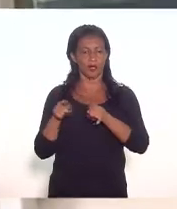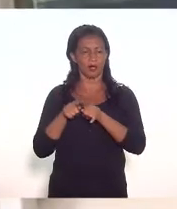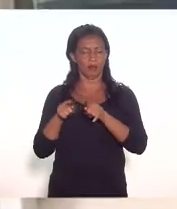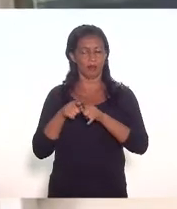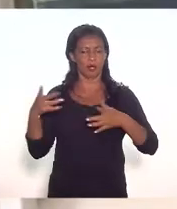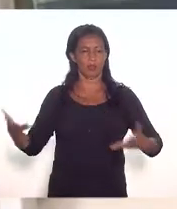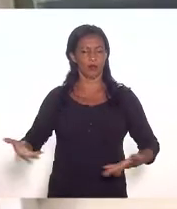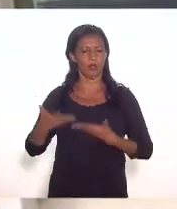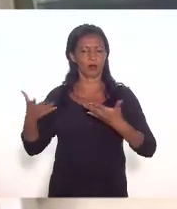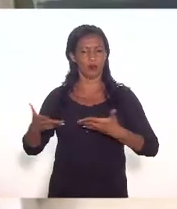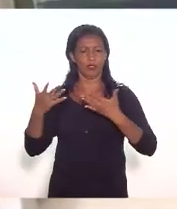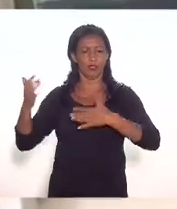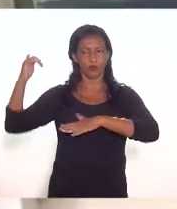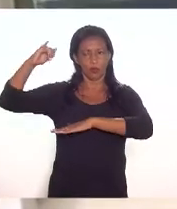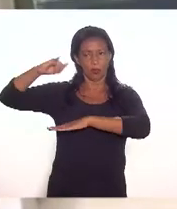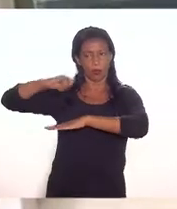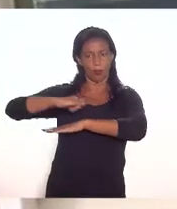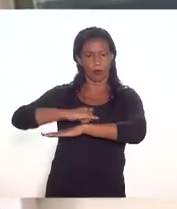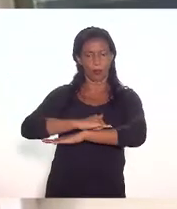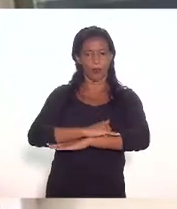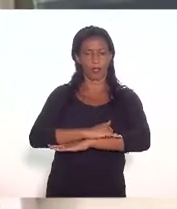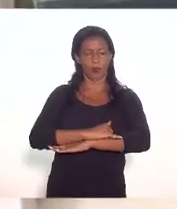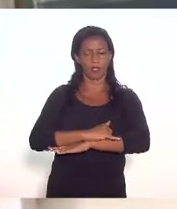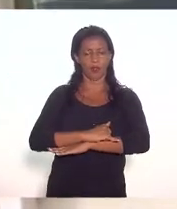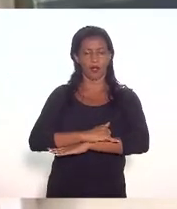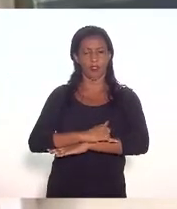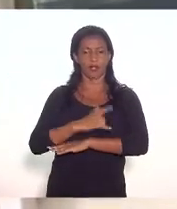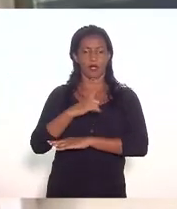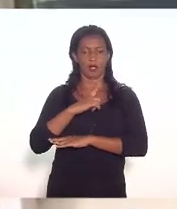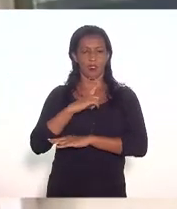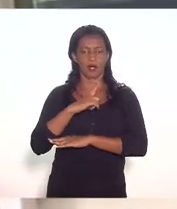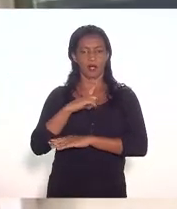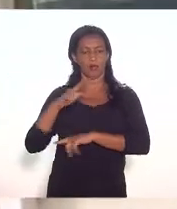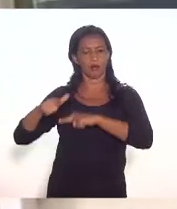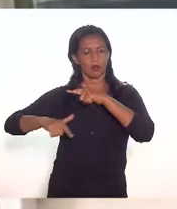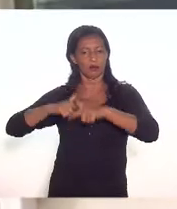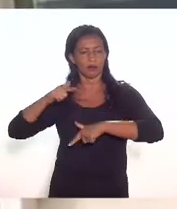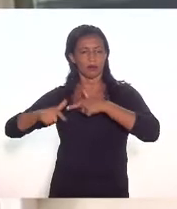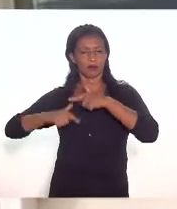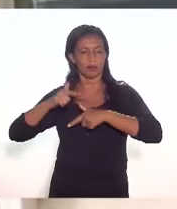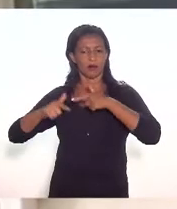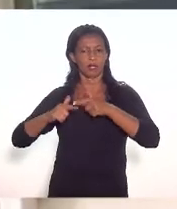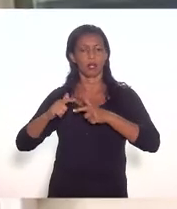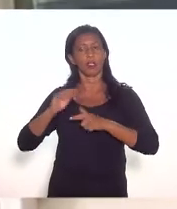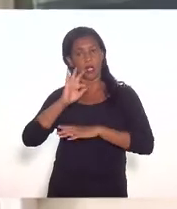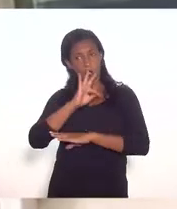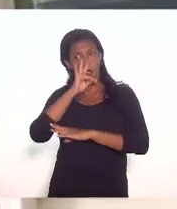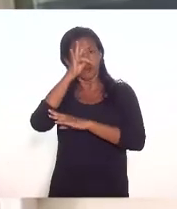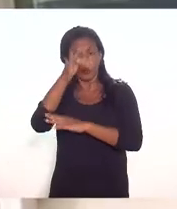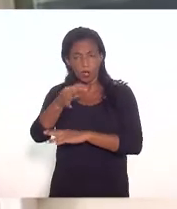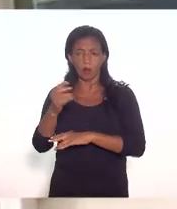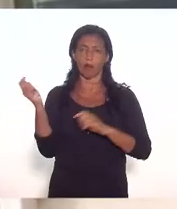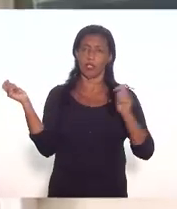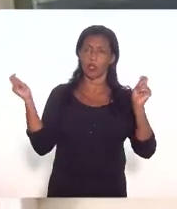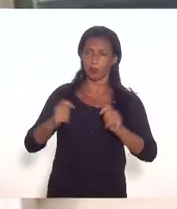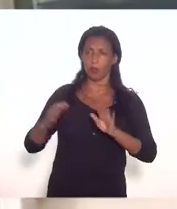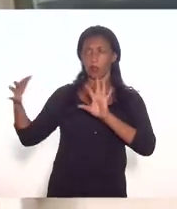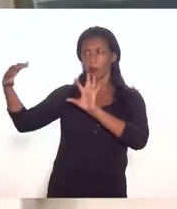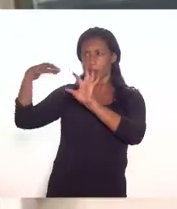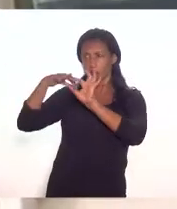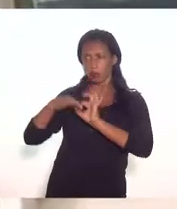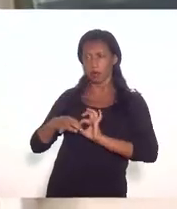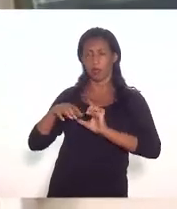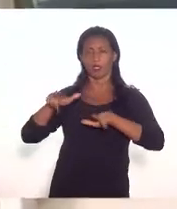incentivos para as companhias aéreas que estão operando e que podem vir a operar aqui no Rio de Janeiro